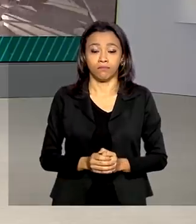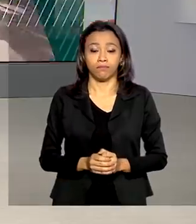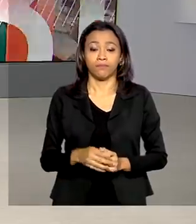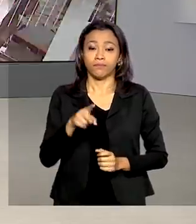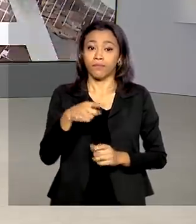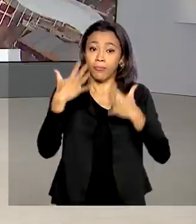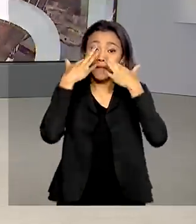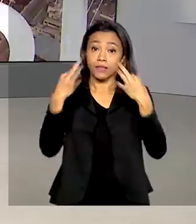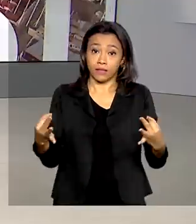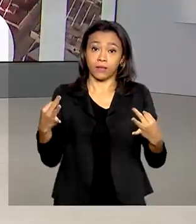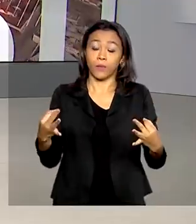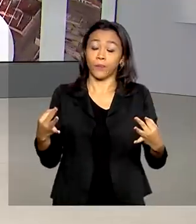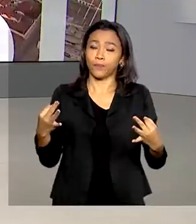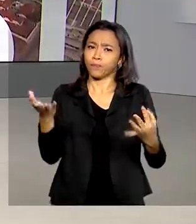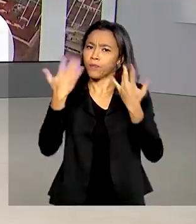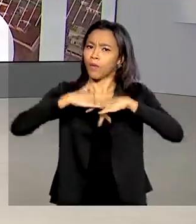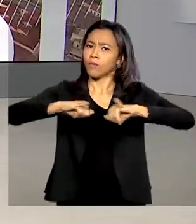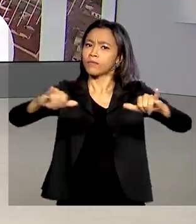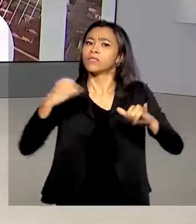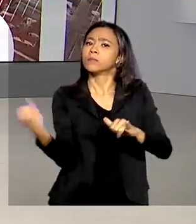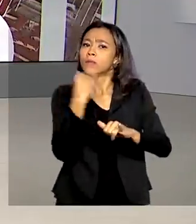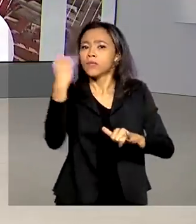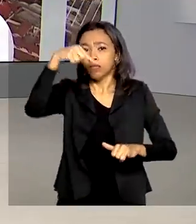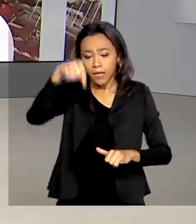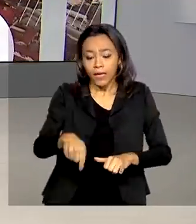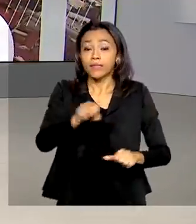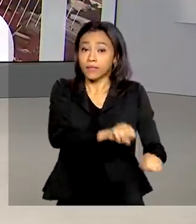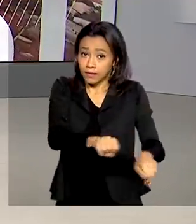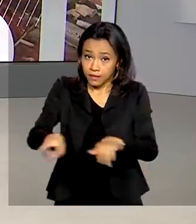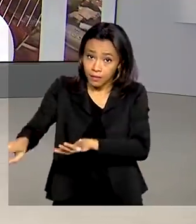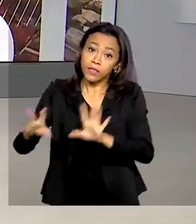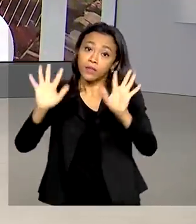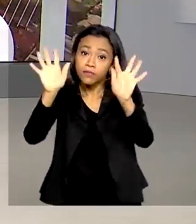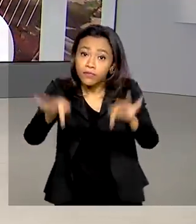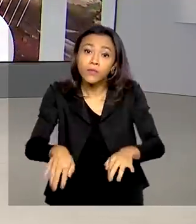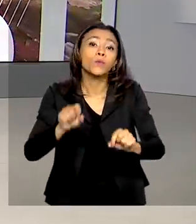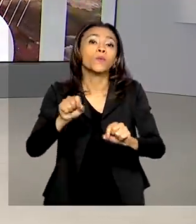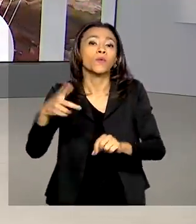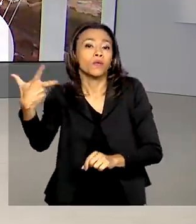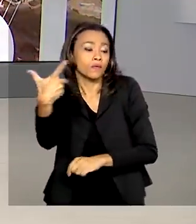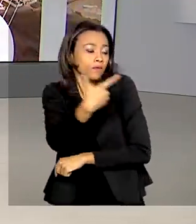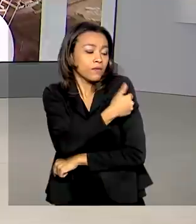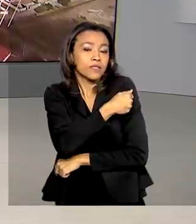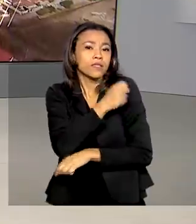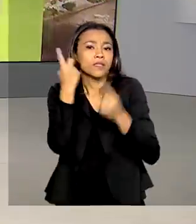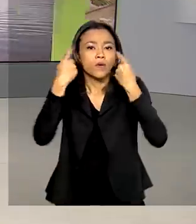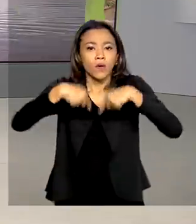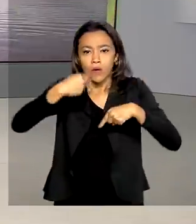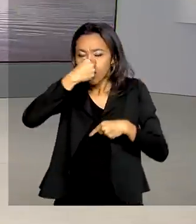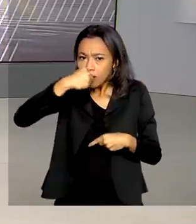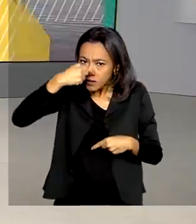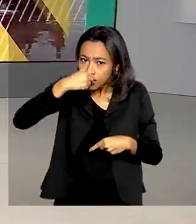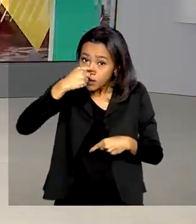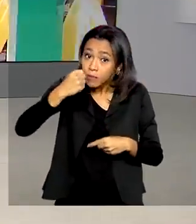Olha, e atenção para um aviso importante. Termina esta semana a segunda fase da campanha nacional de vacinação contra a gripe